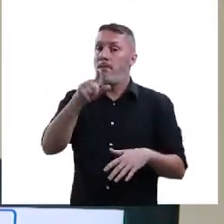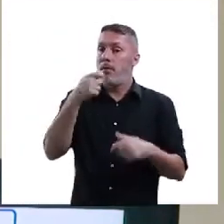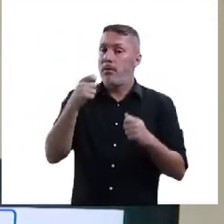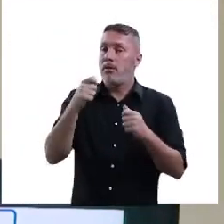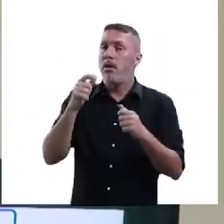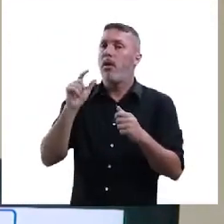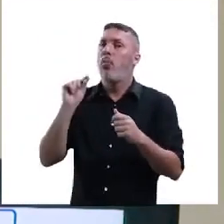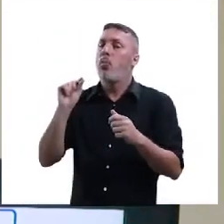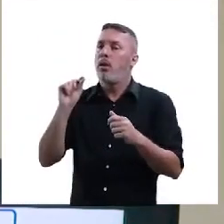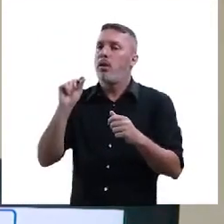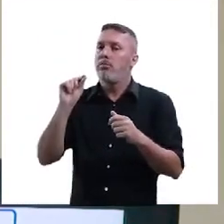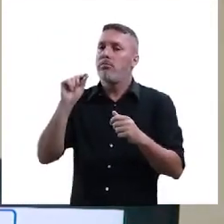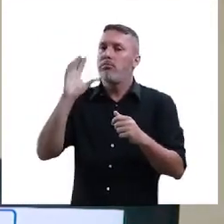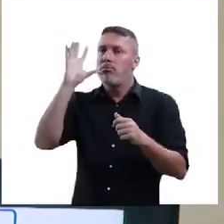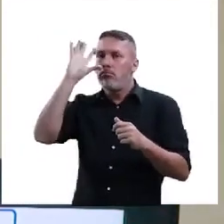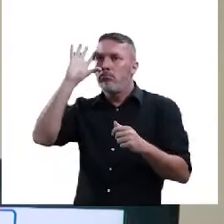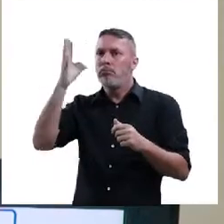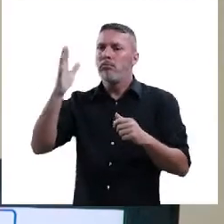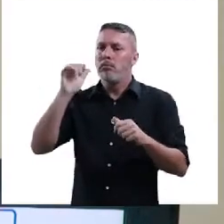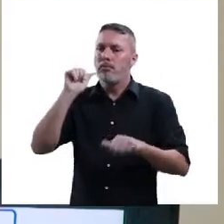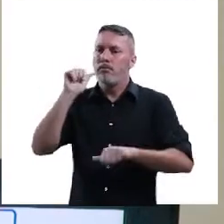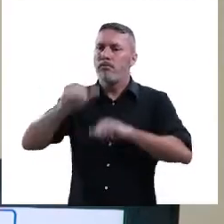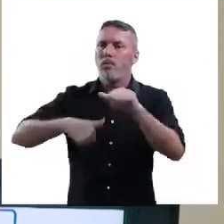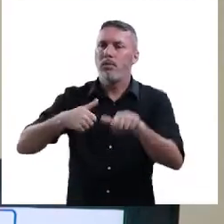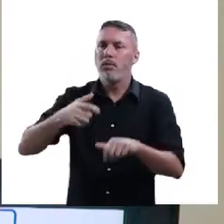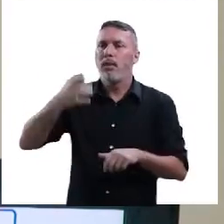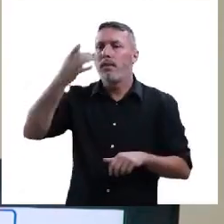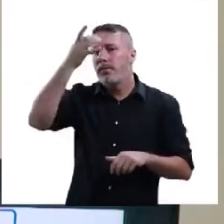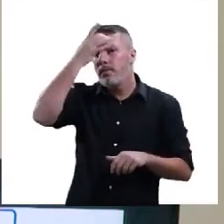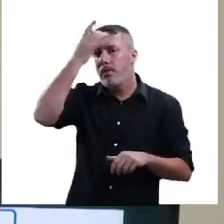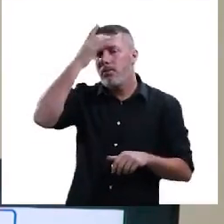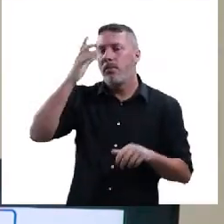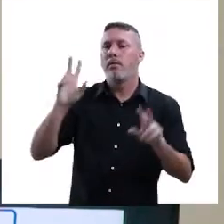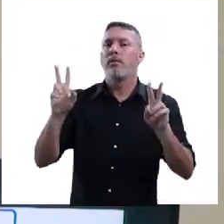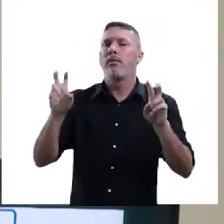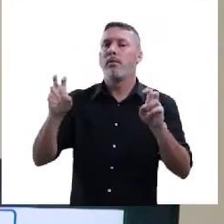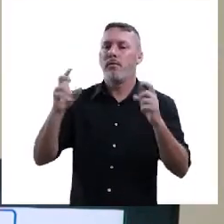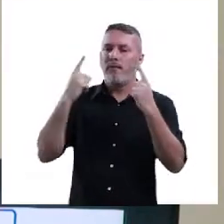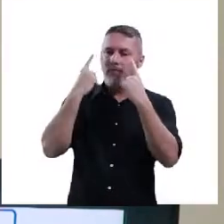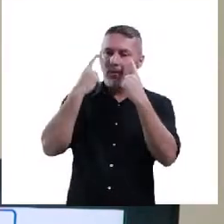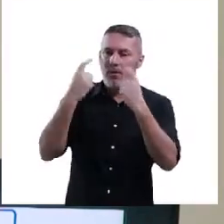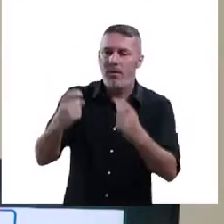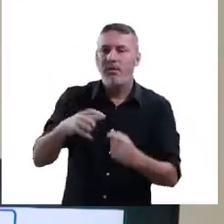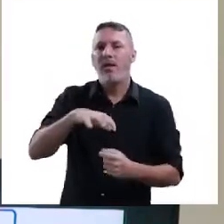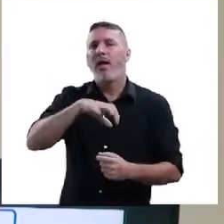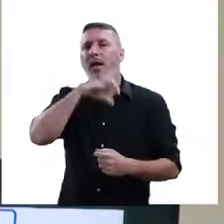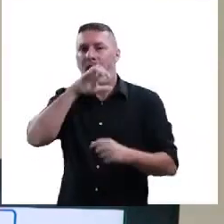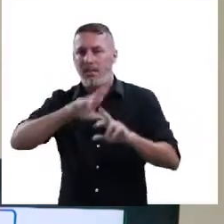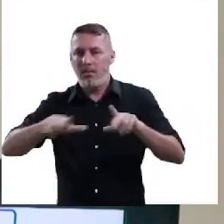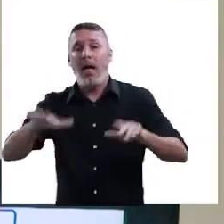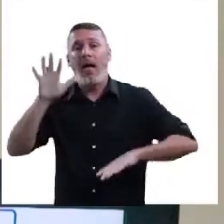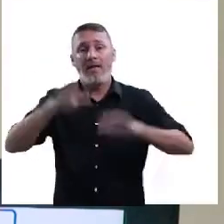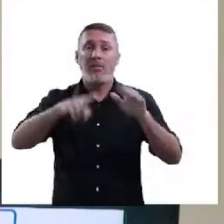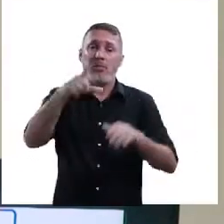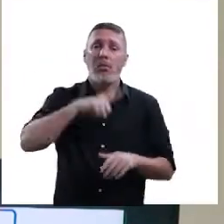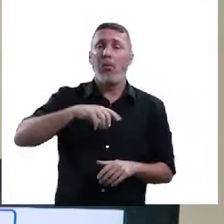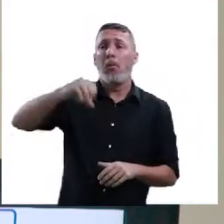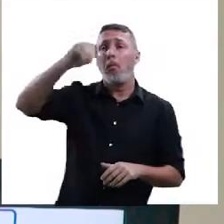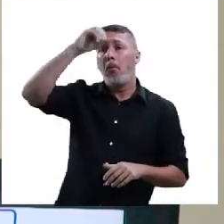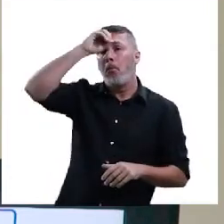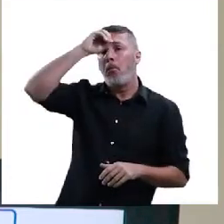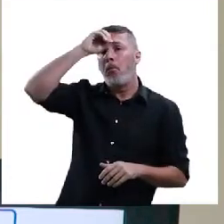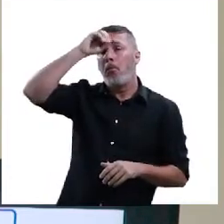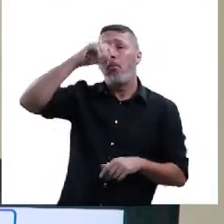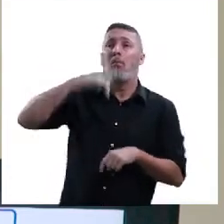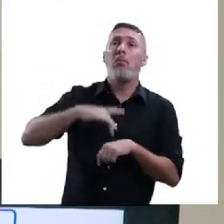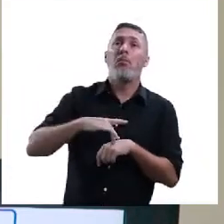acabar com a sua infância, mas eu quero que você tenha uma nova mentalidade sobre o que é violência contra os animais, que às vezes, de forma